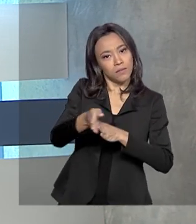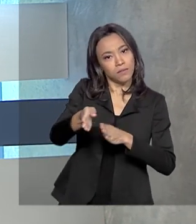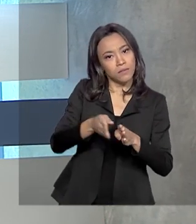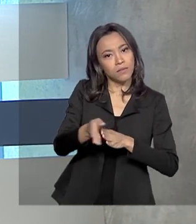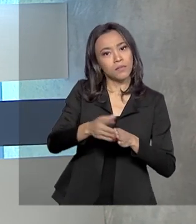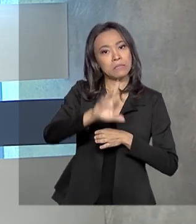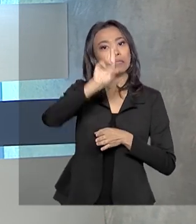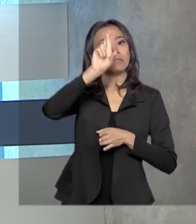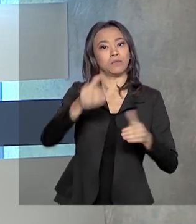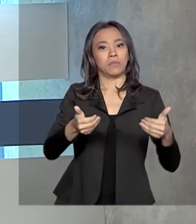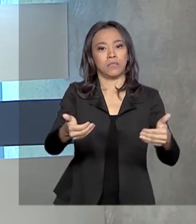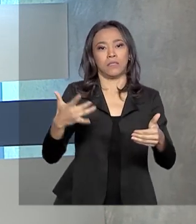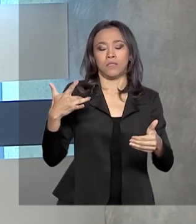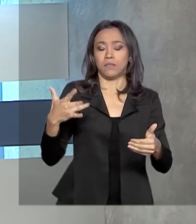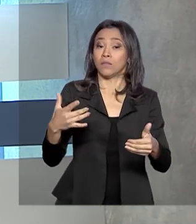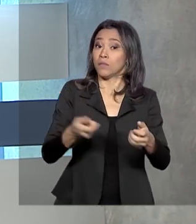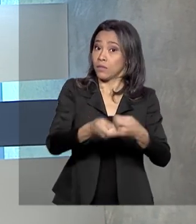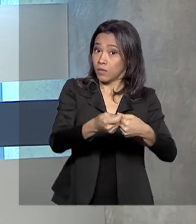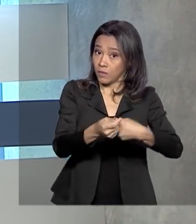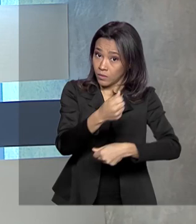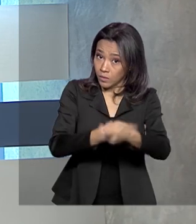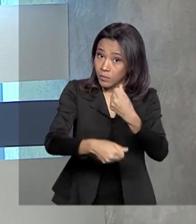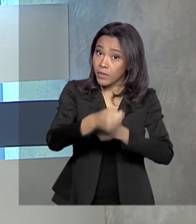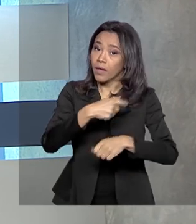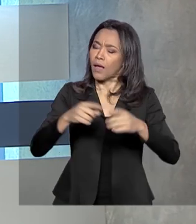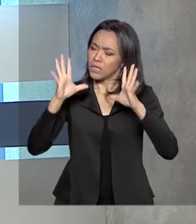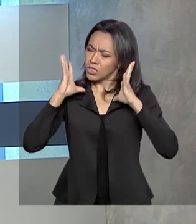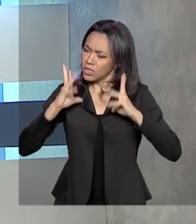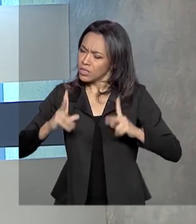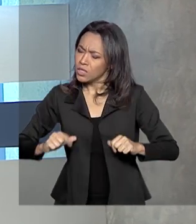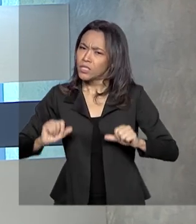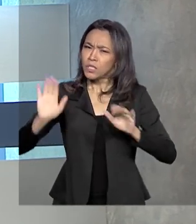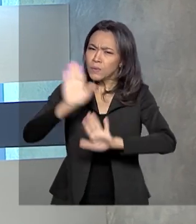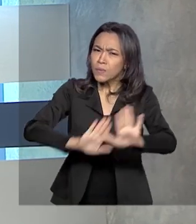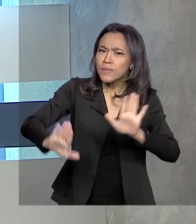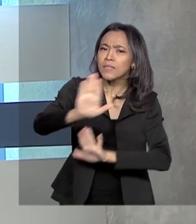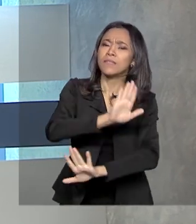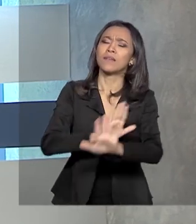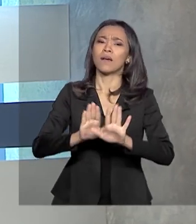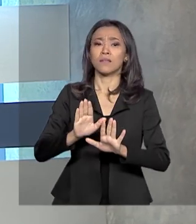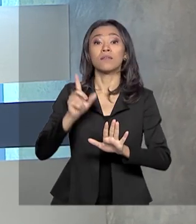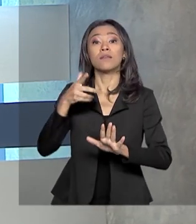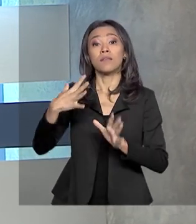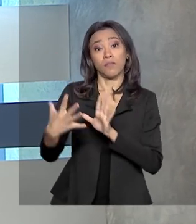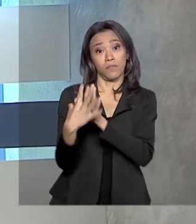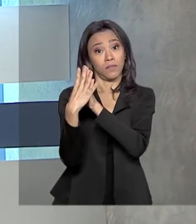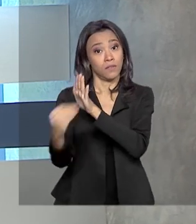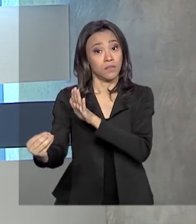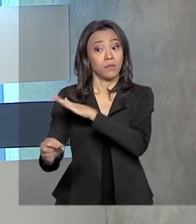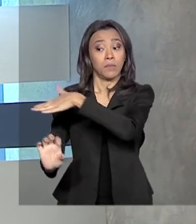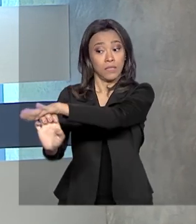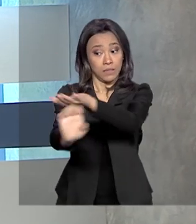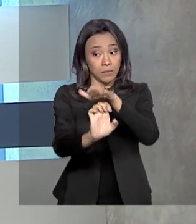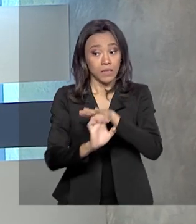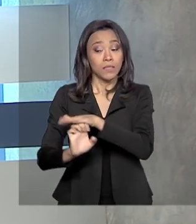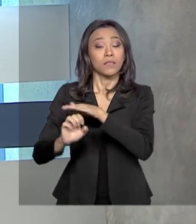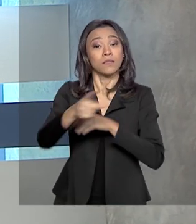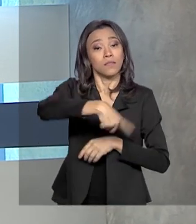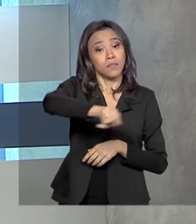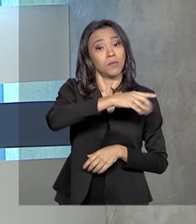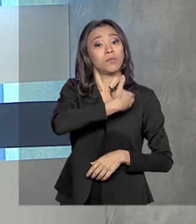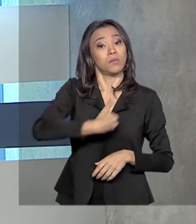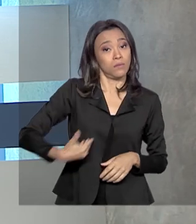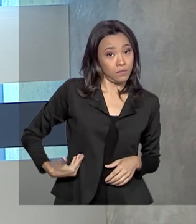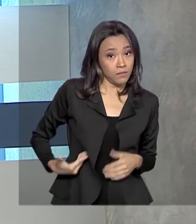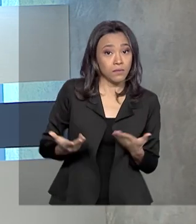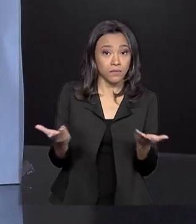Economia. São medidas de higiene e cuidados que devem ser adotados por empresas e empregados do setor público e